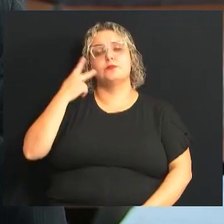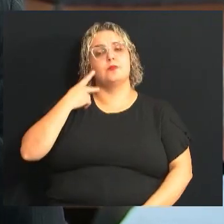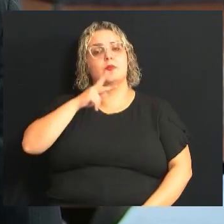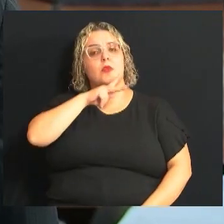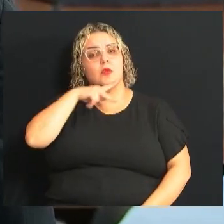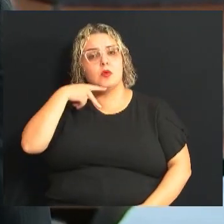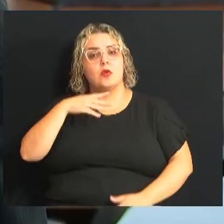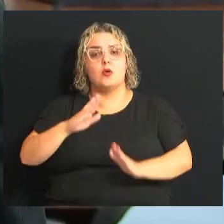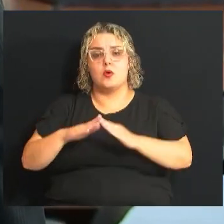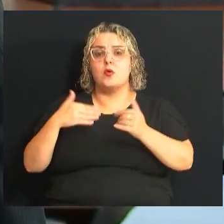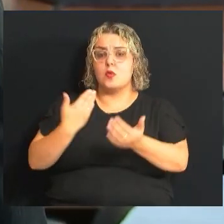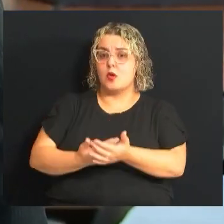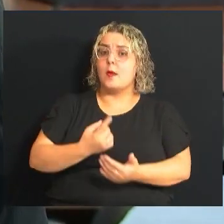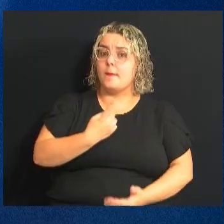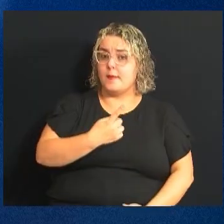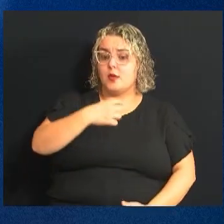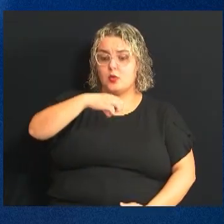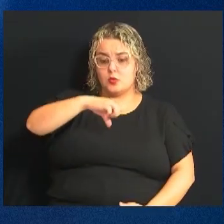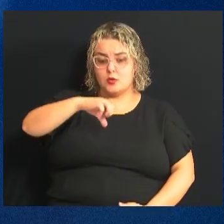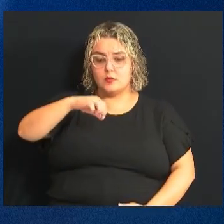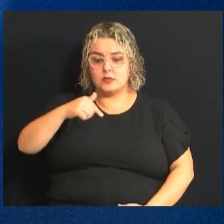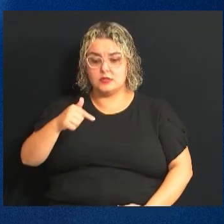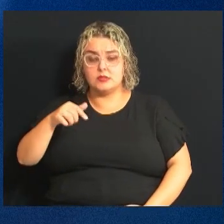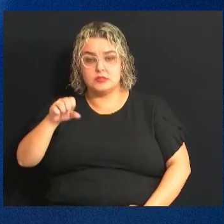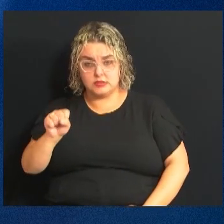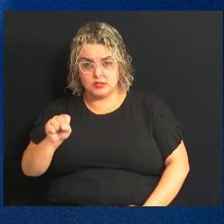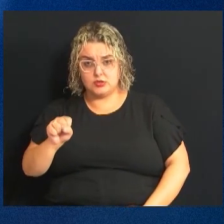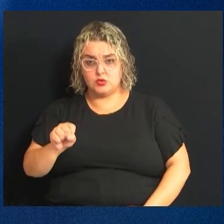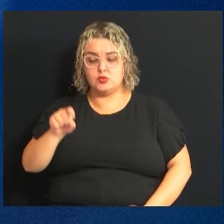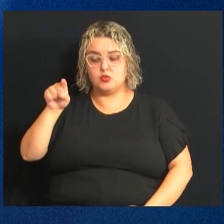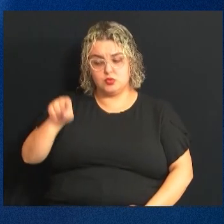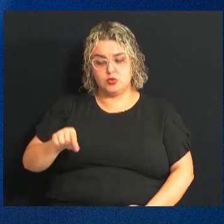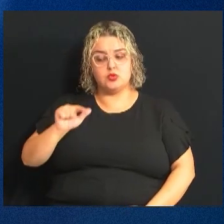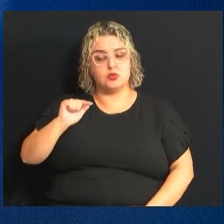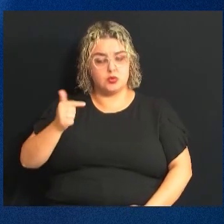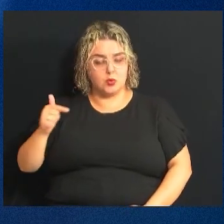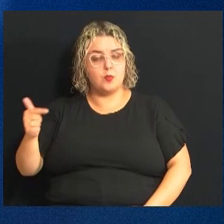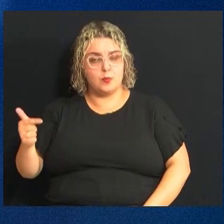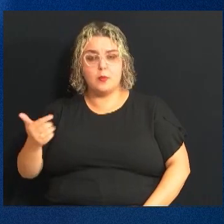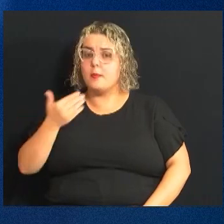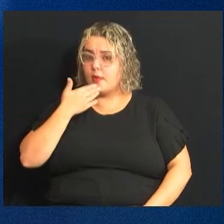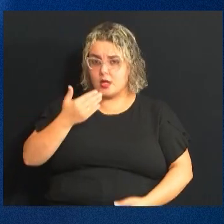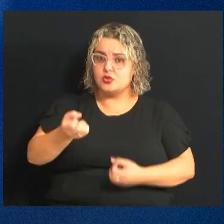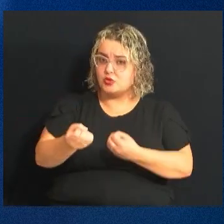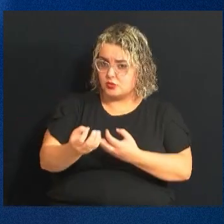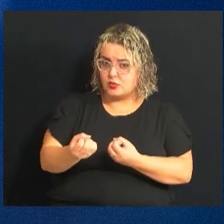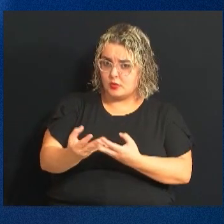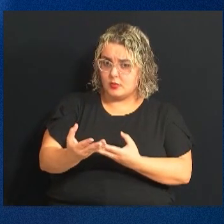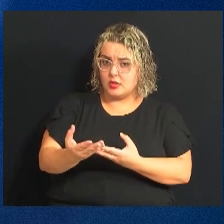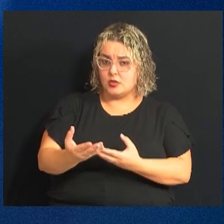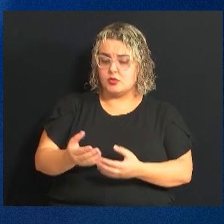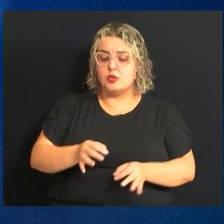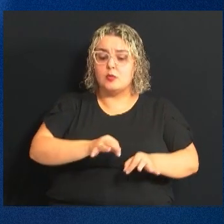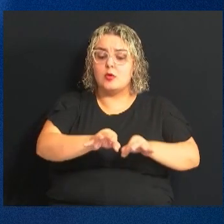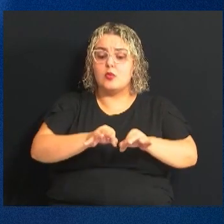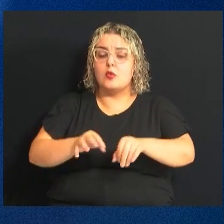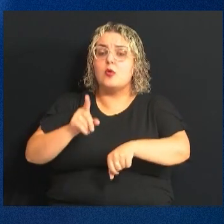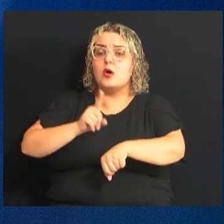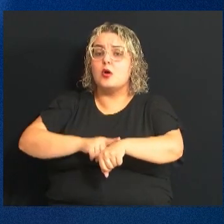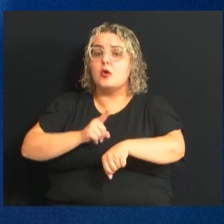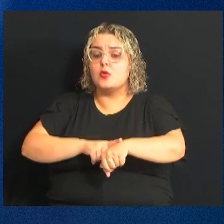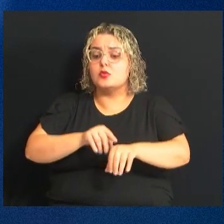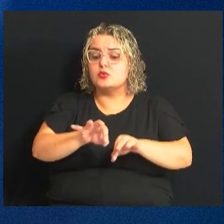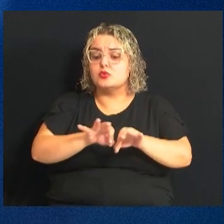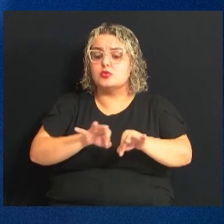De autoria do vereador Permínio Monteiro, o requerimento número 1978 de 2022 pede informações